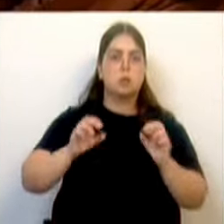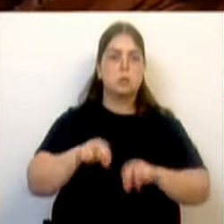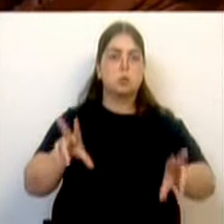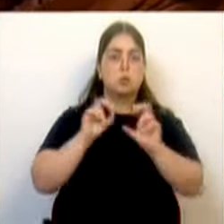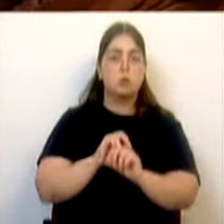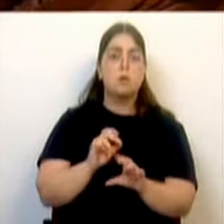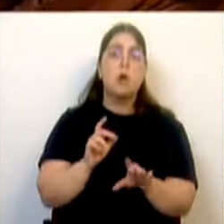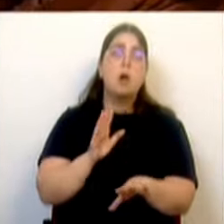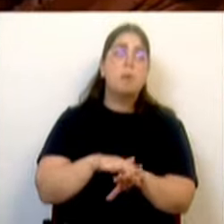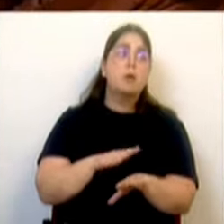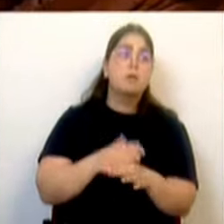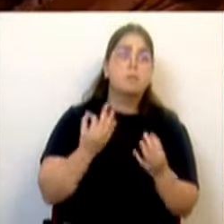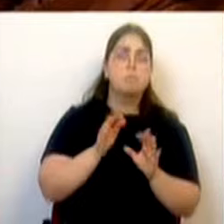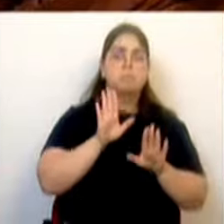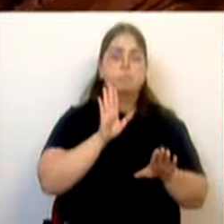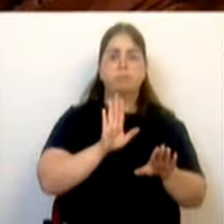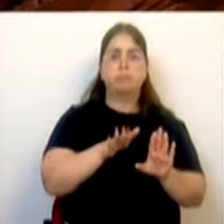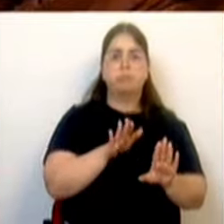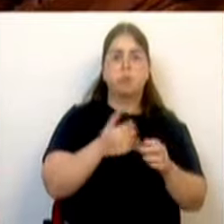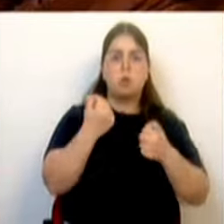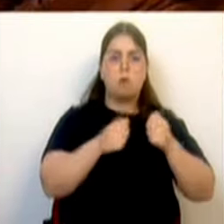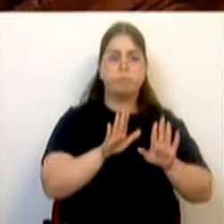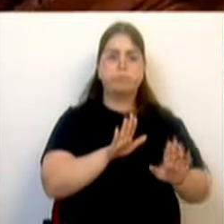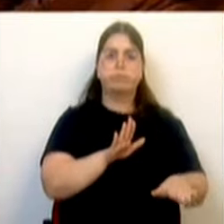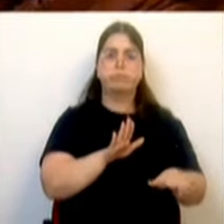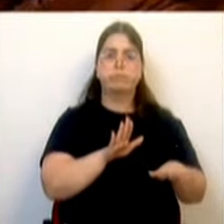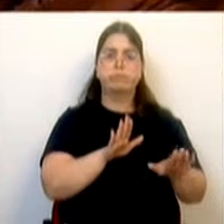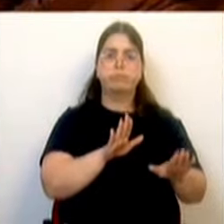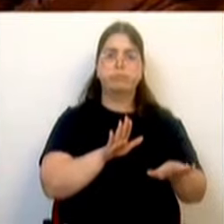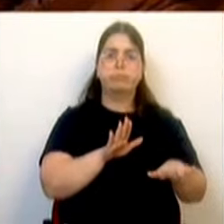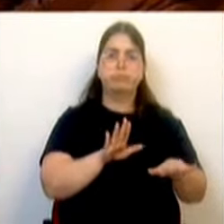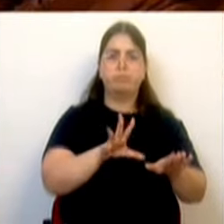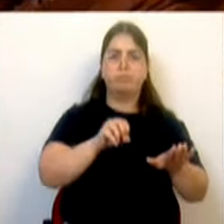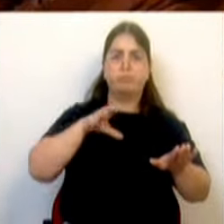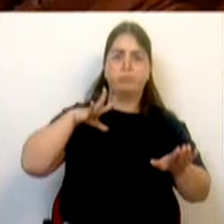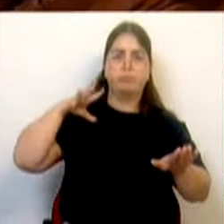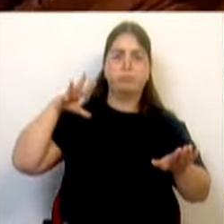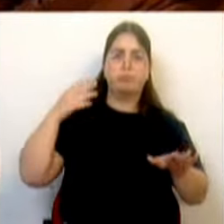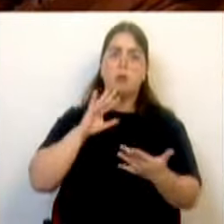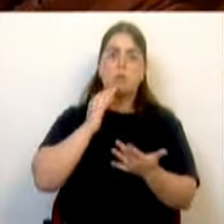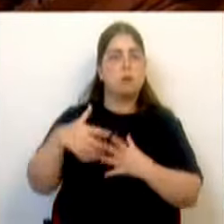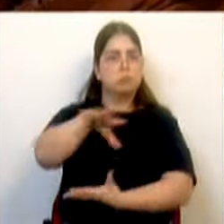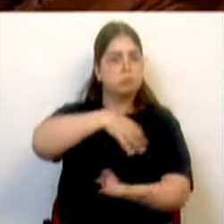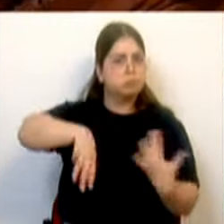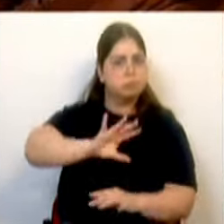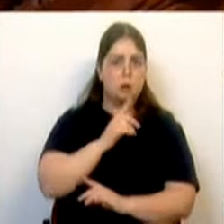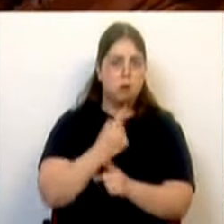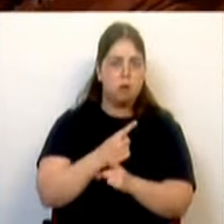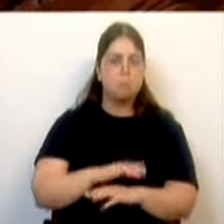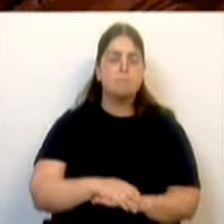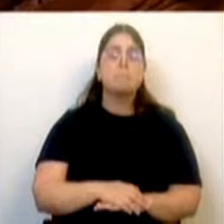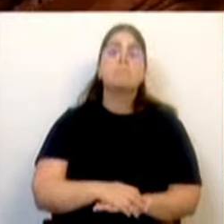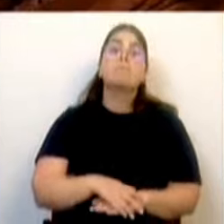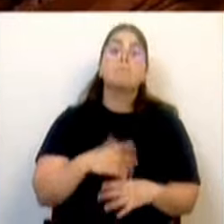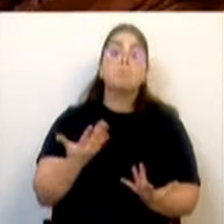acelerar sem tirar o pé da embariagem só produz ruído e fumo. Que o Governo não volte atrás com o que já está feito só para